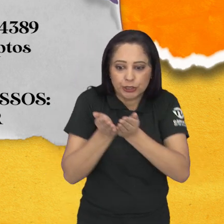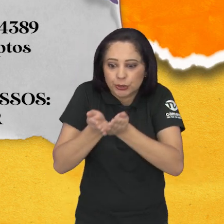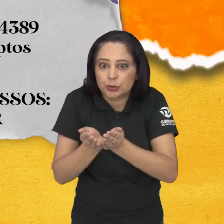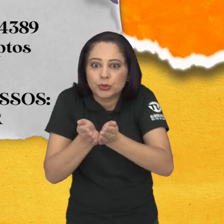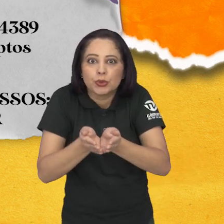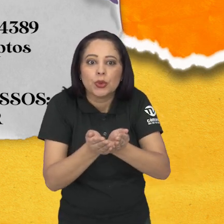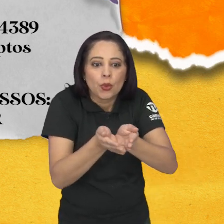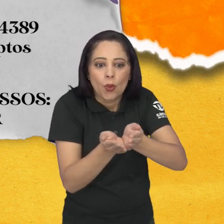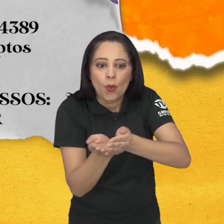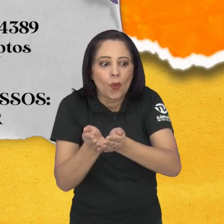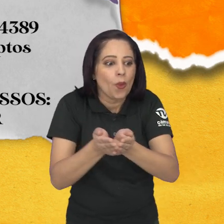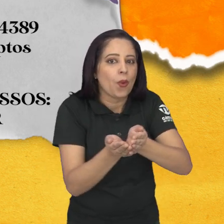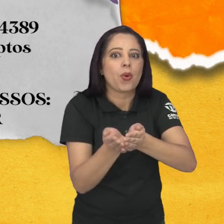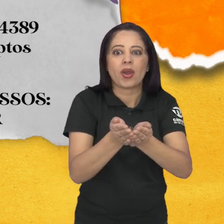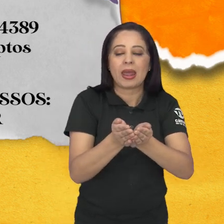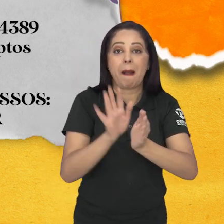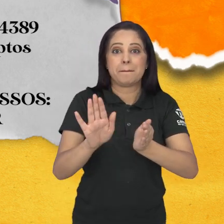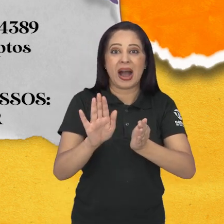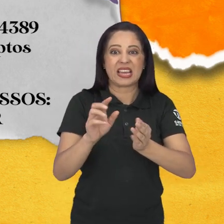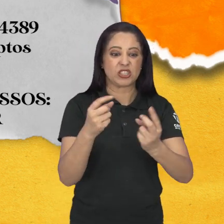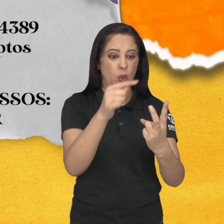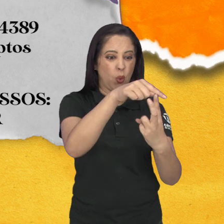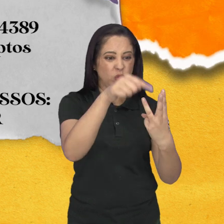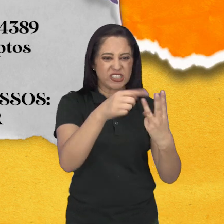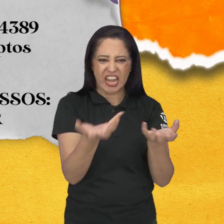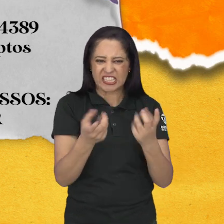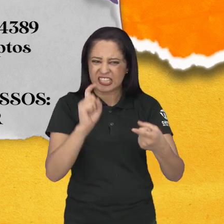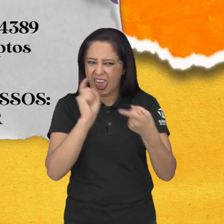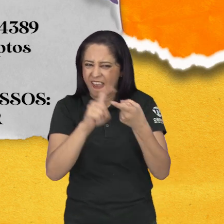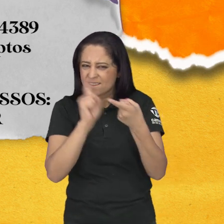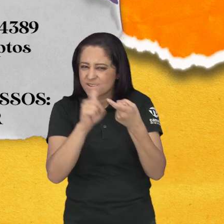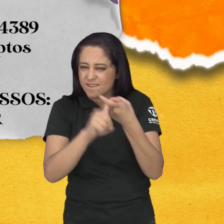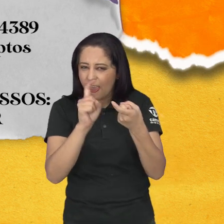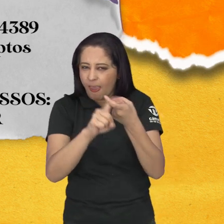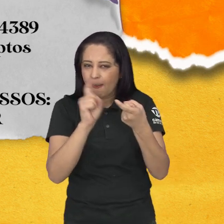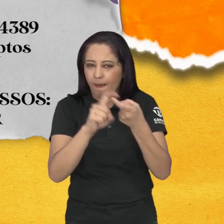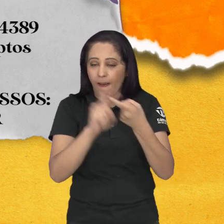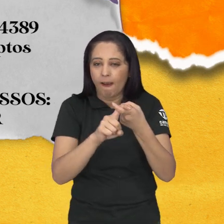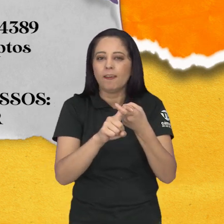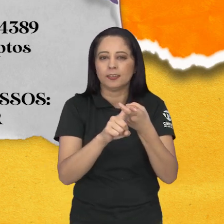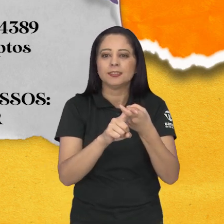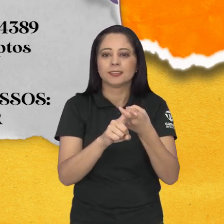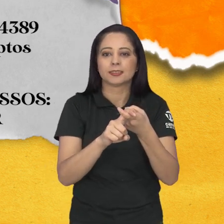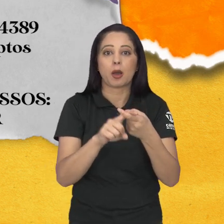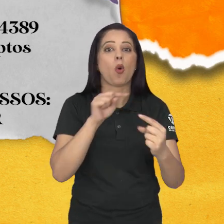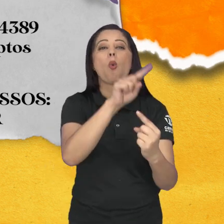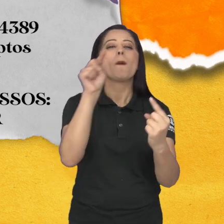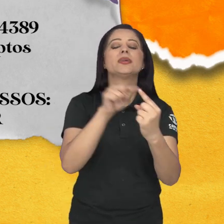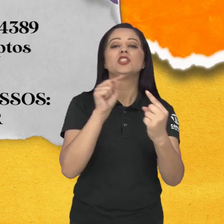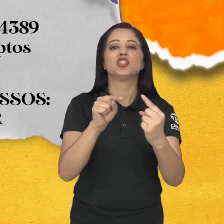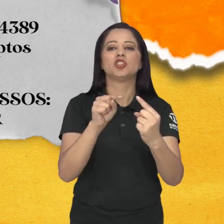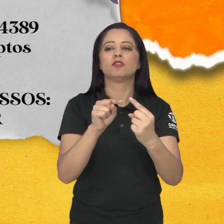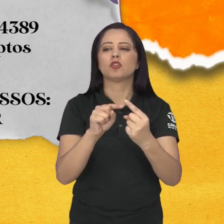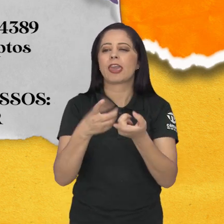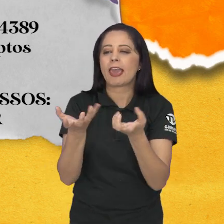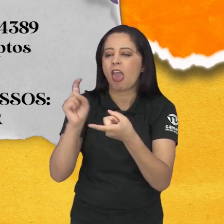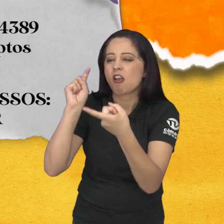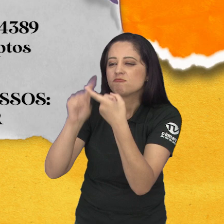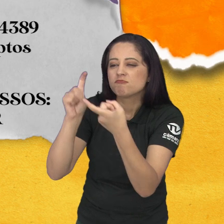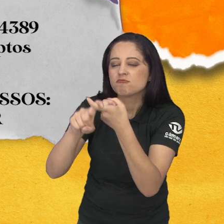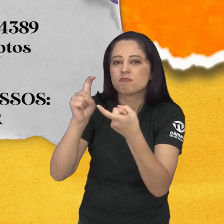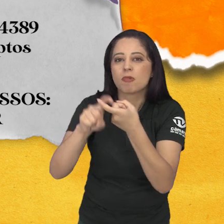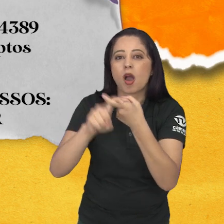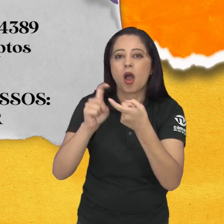capitão, cuja sede de vingança os levou a uma jornada perigosa com um único objetivo, caçar Moby Dick,